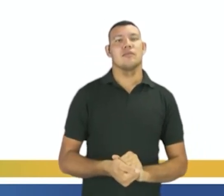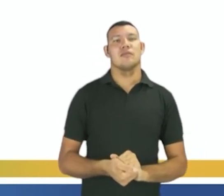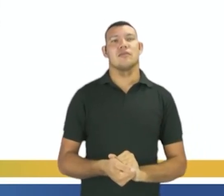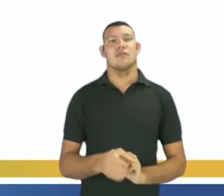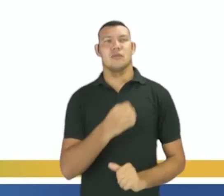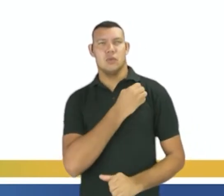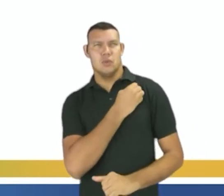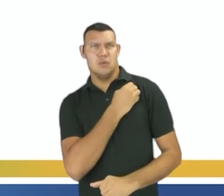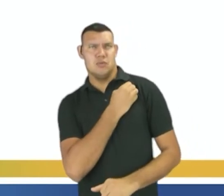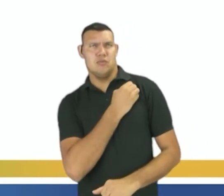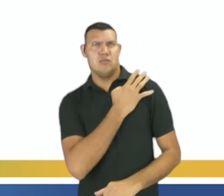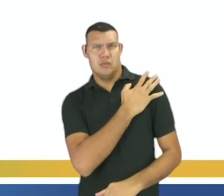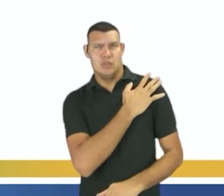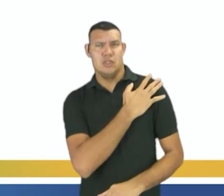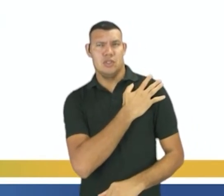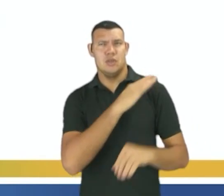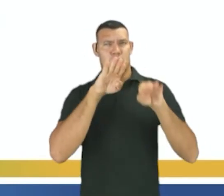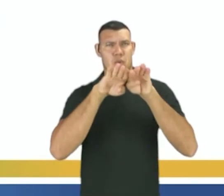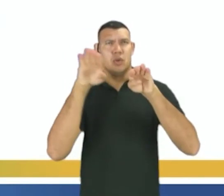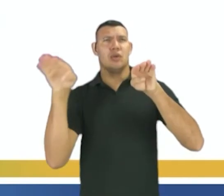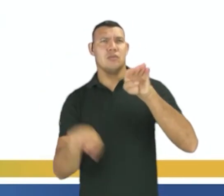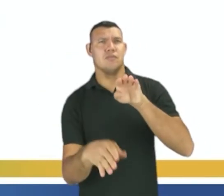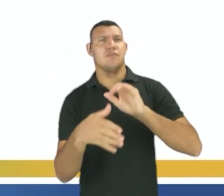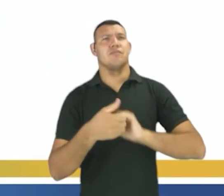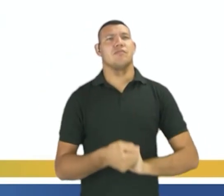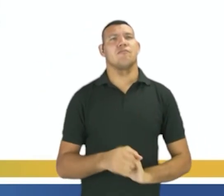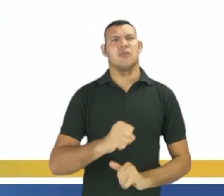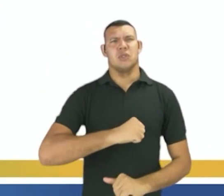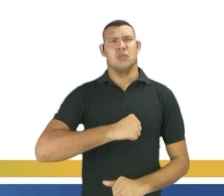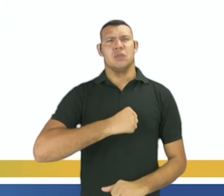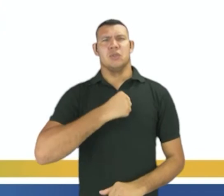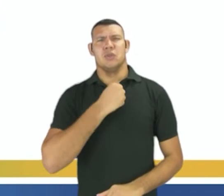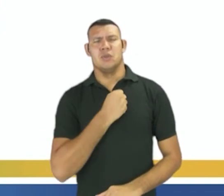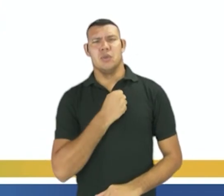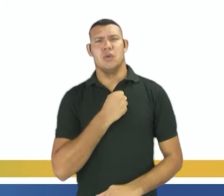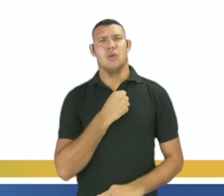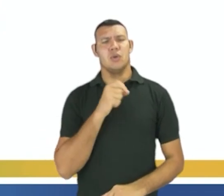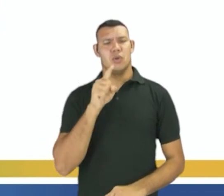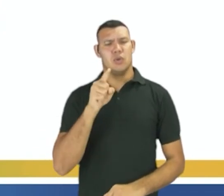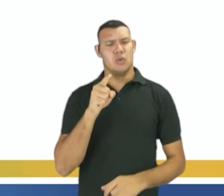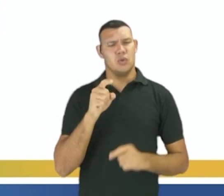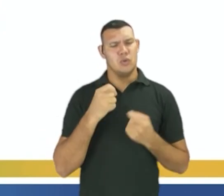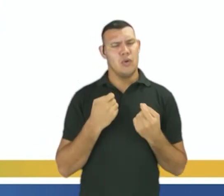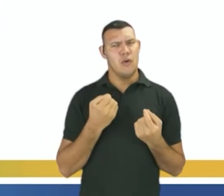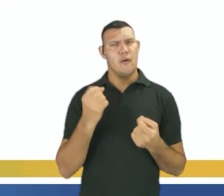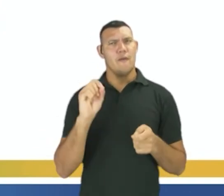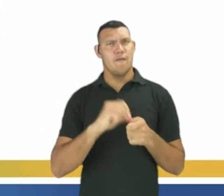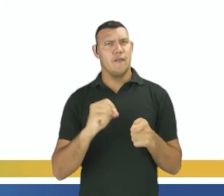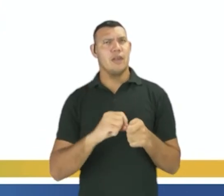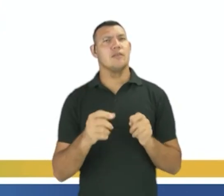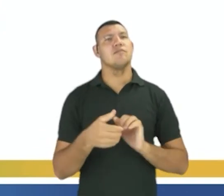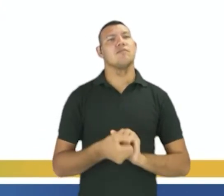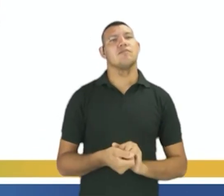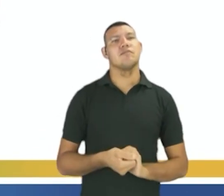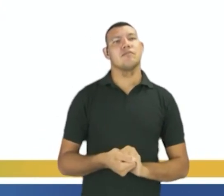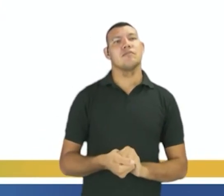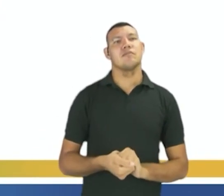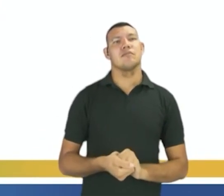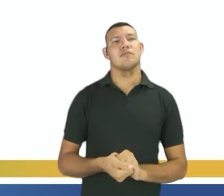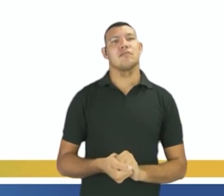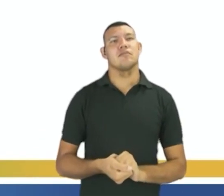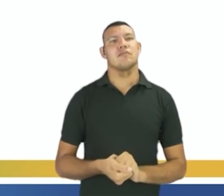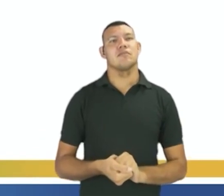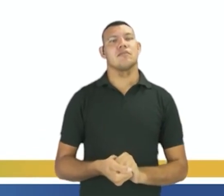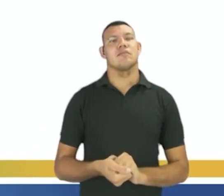Que é O Ódio que Você Semeia, 2018. Eu Não Sou Seu Negro. E Frutivali, que é a última parada de